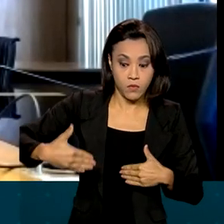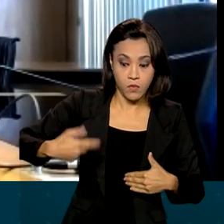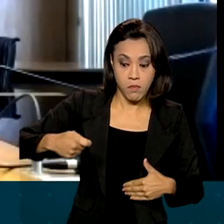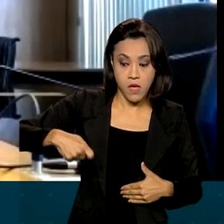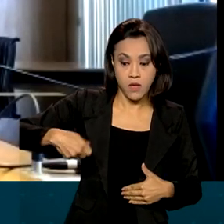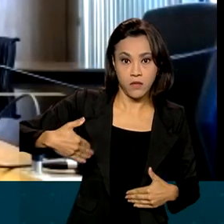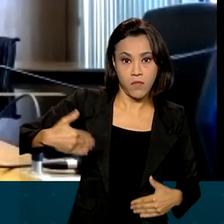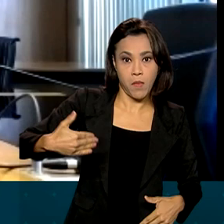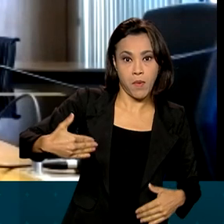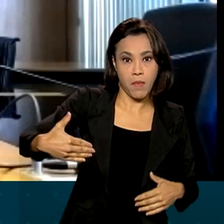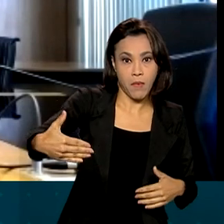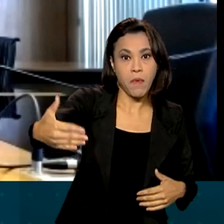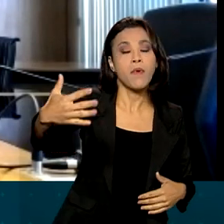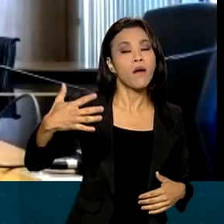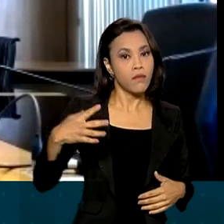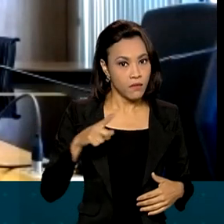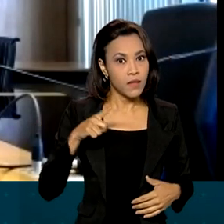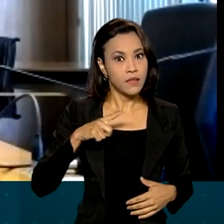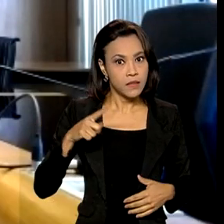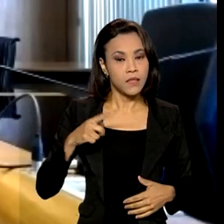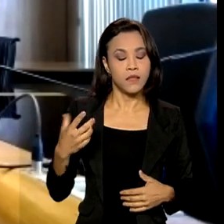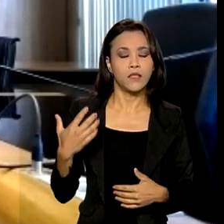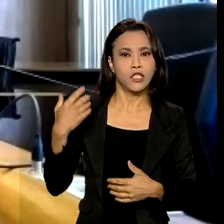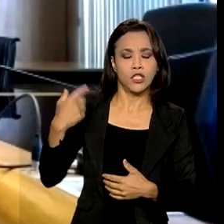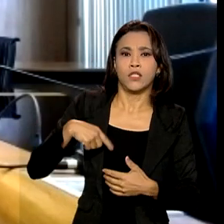gerará o maior histórico de empregos formais da história do país.